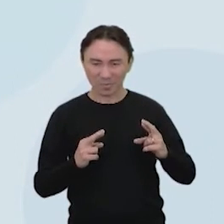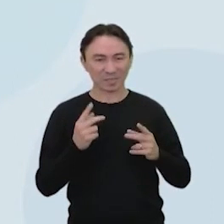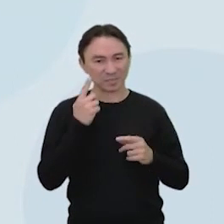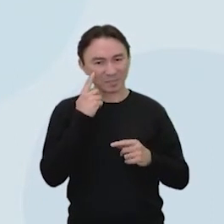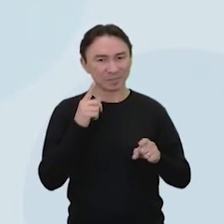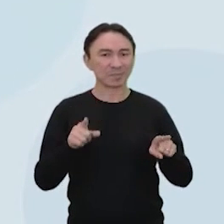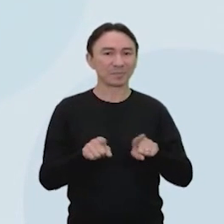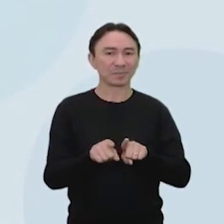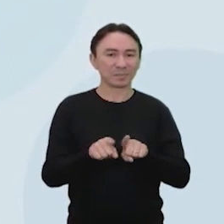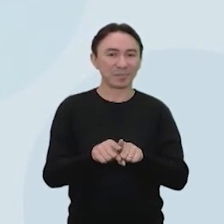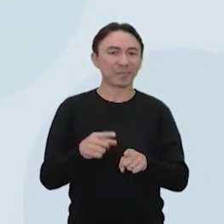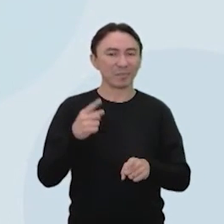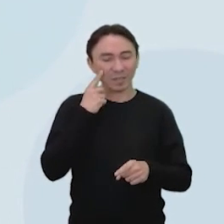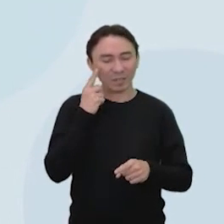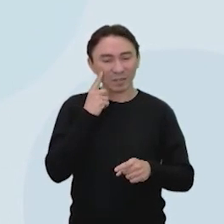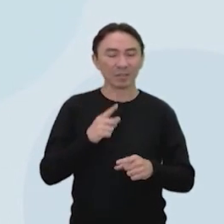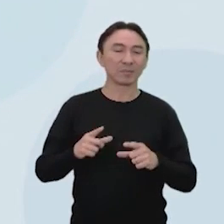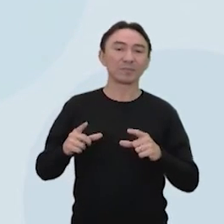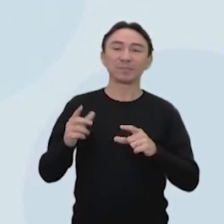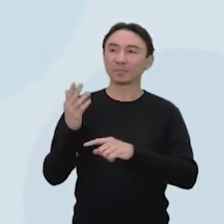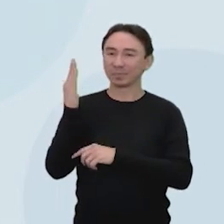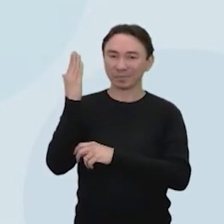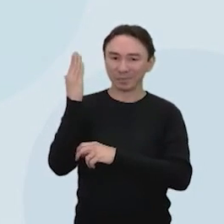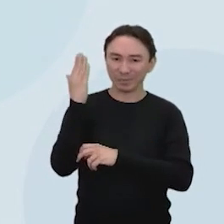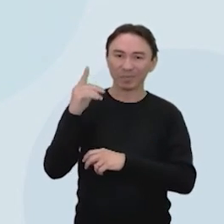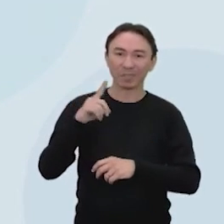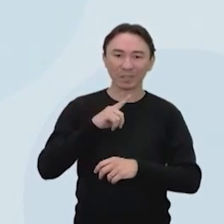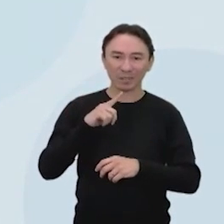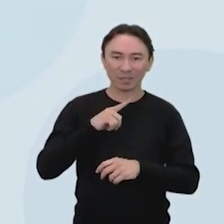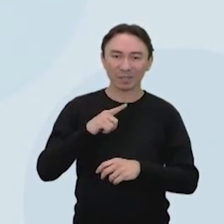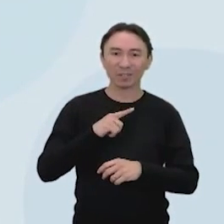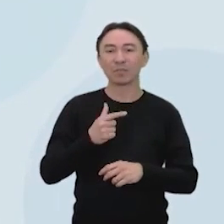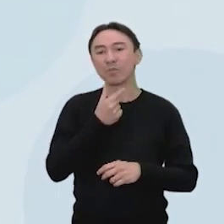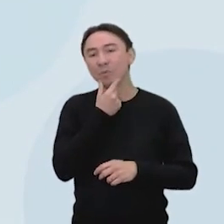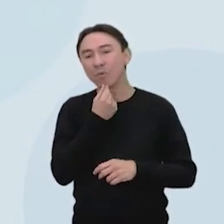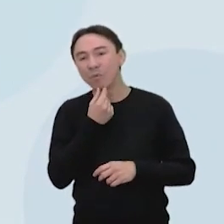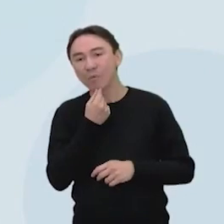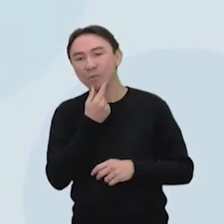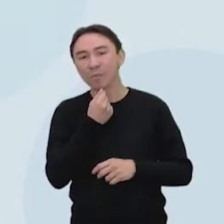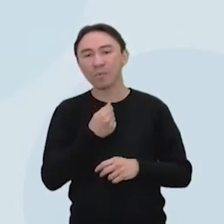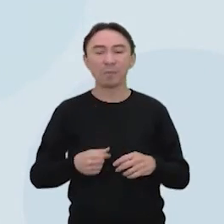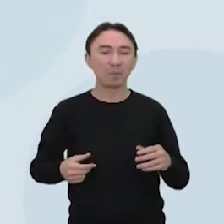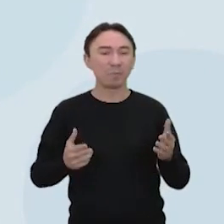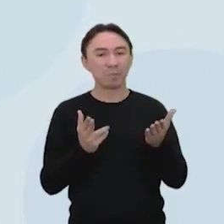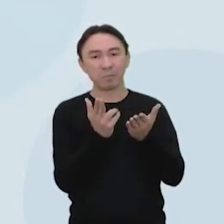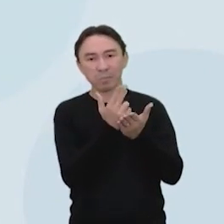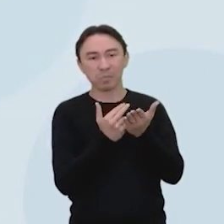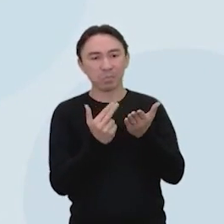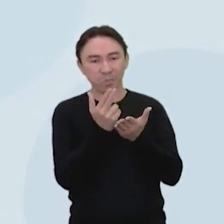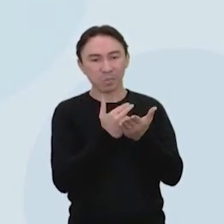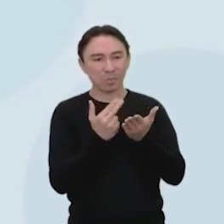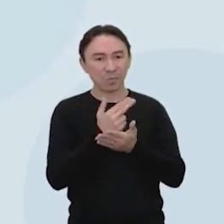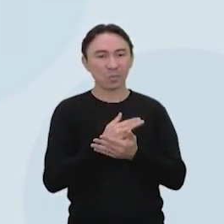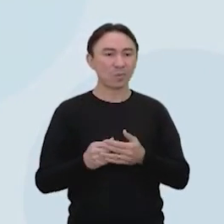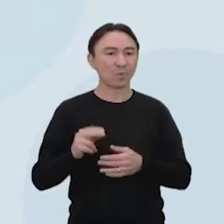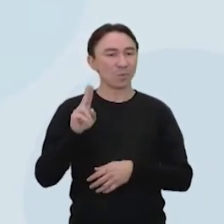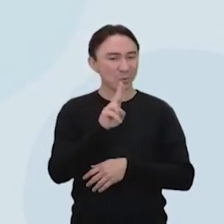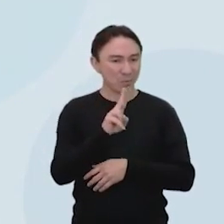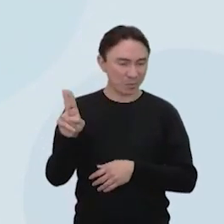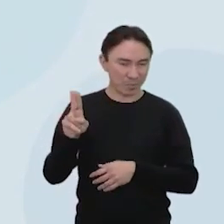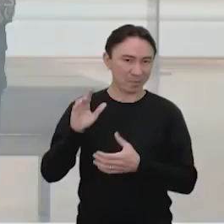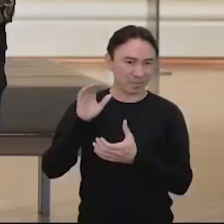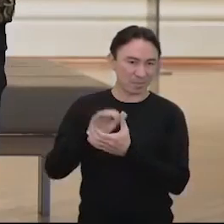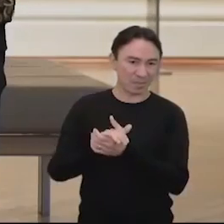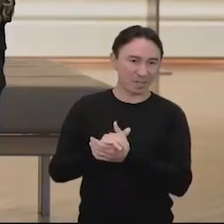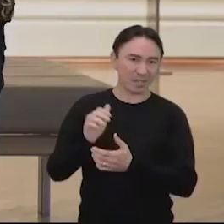mais uma pessoa. E a gente vê o pintor pintando este casal. O casal Arnolfini. Como nós temos